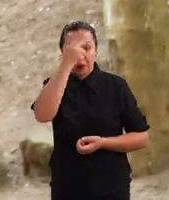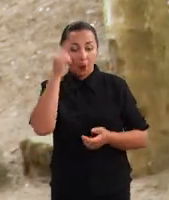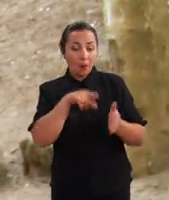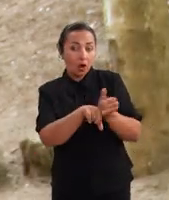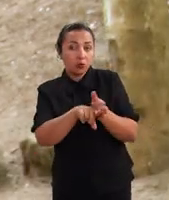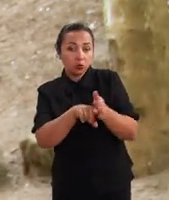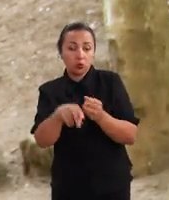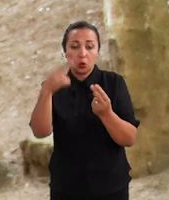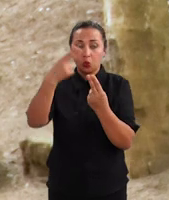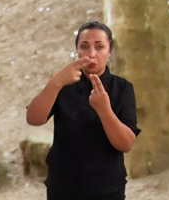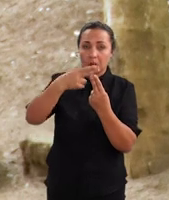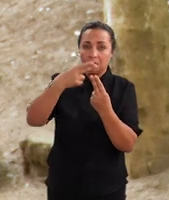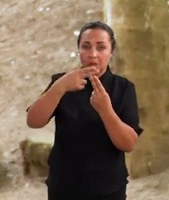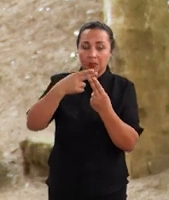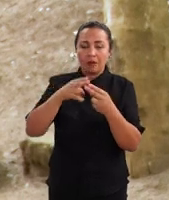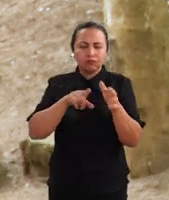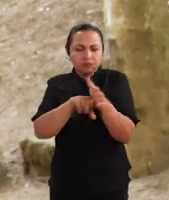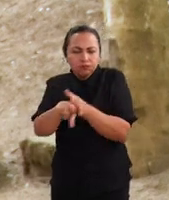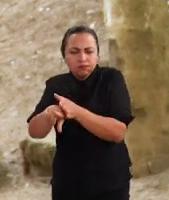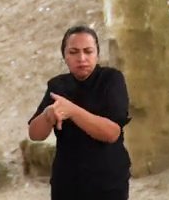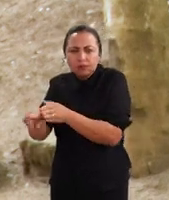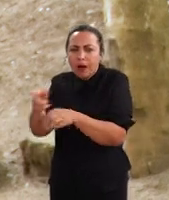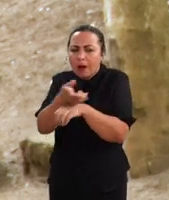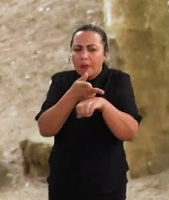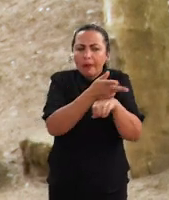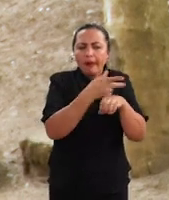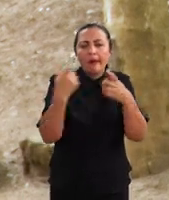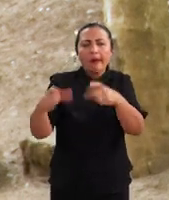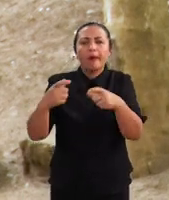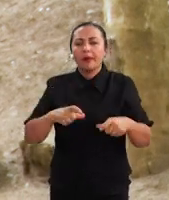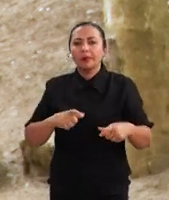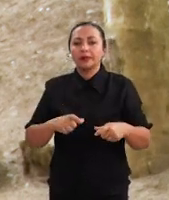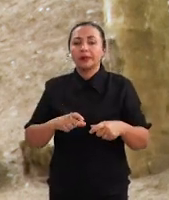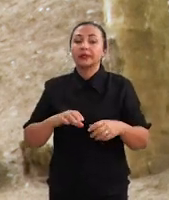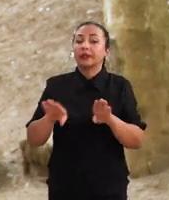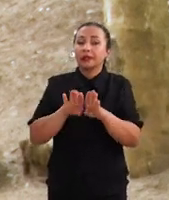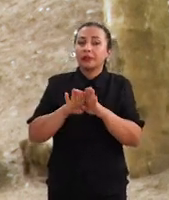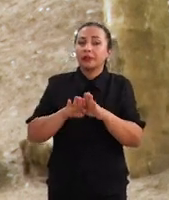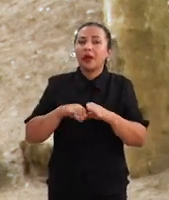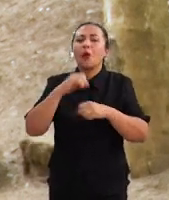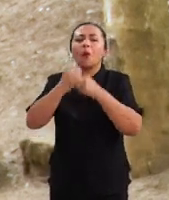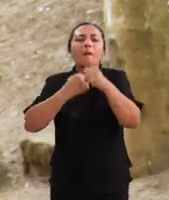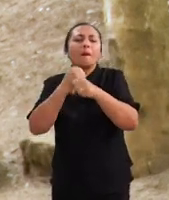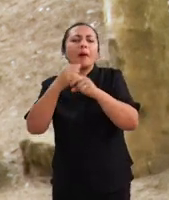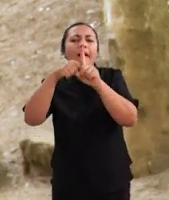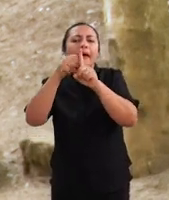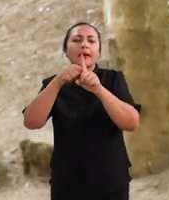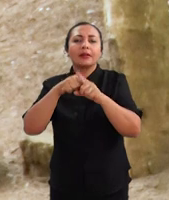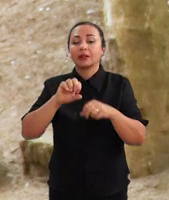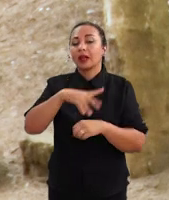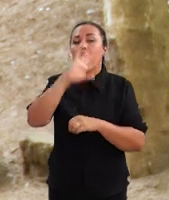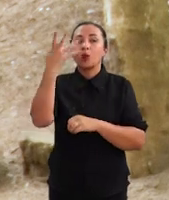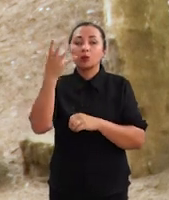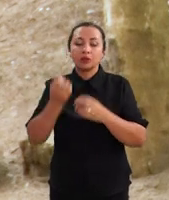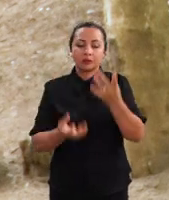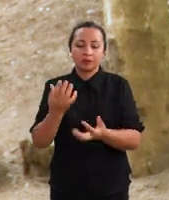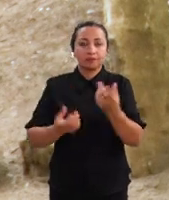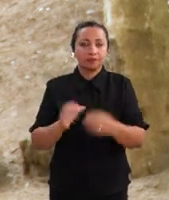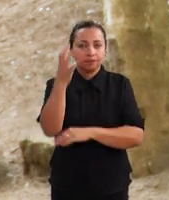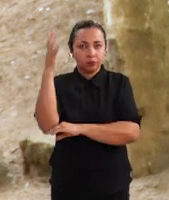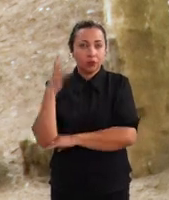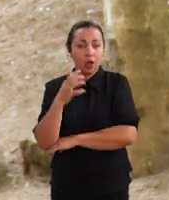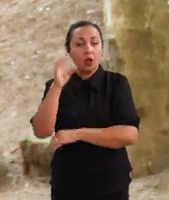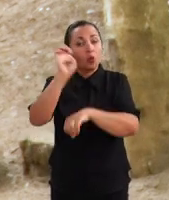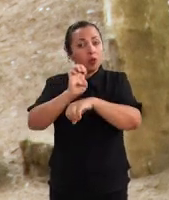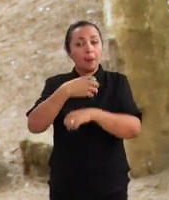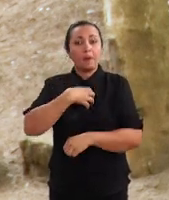Pesquisadores do IFE baiano investigaram em quais áreas e períodos do ano a maior ocorrência de incêndios florestais no